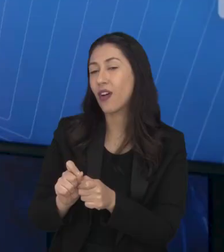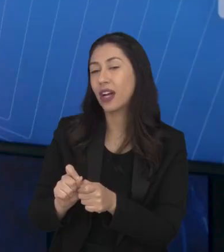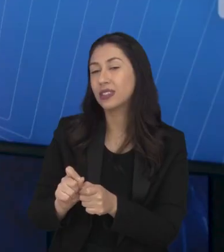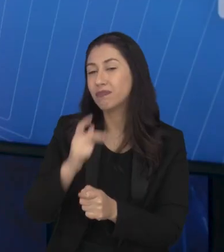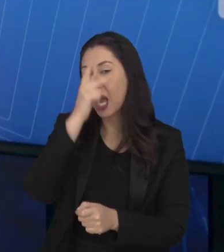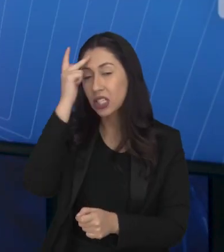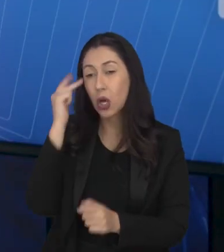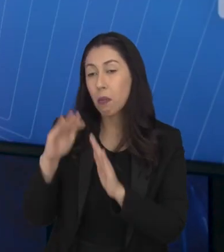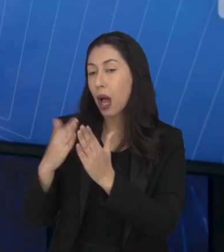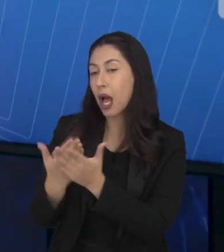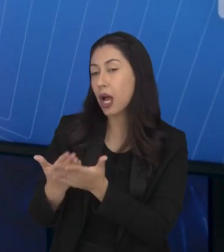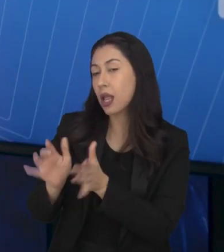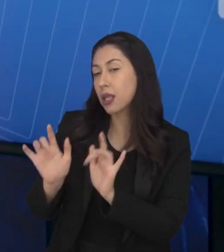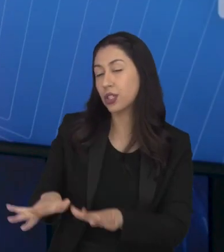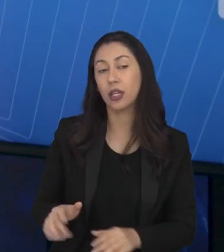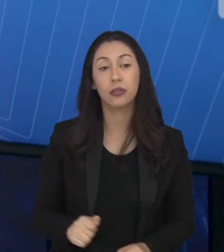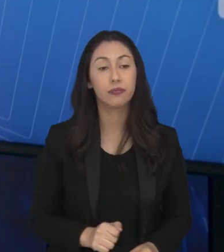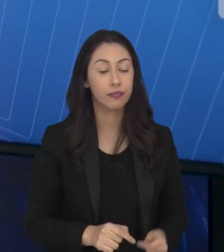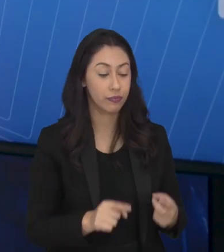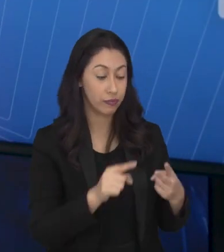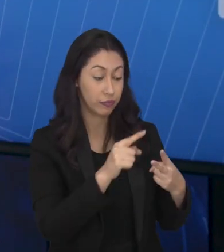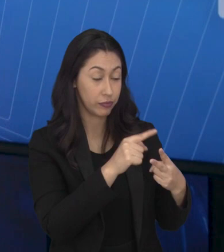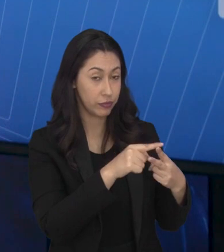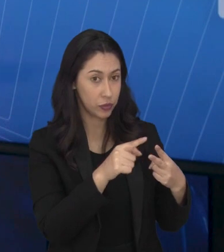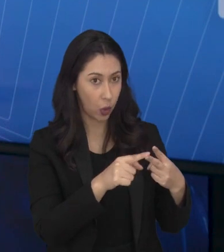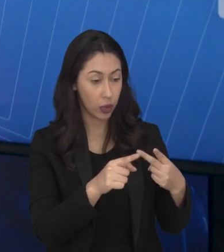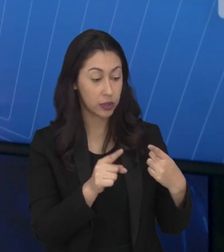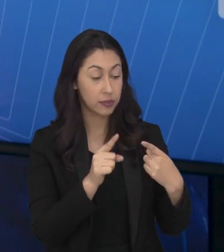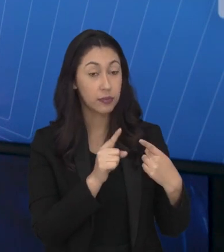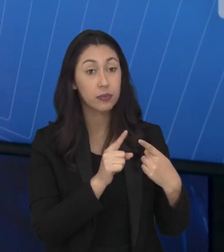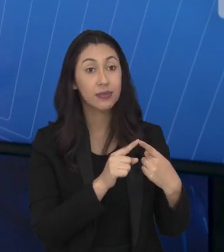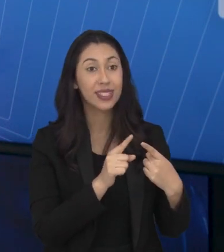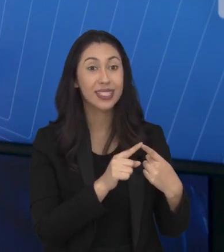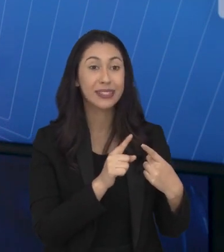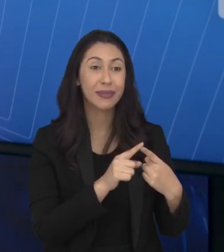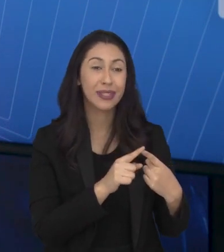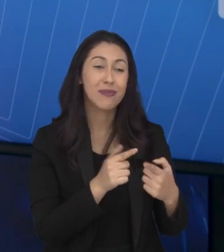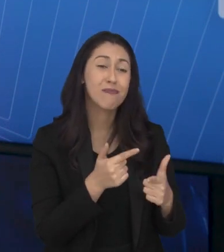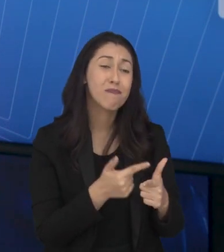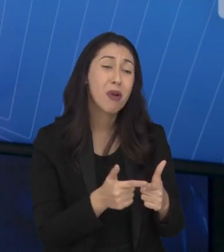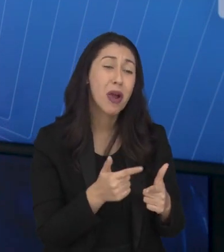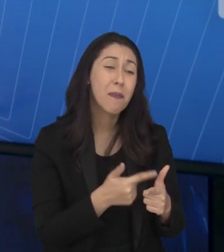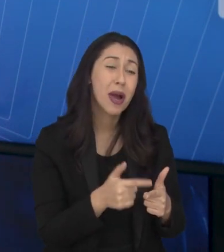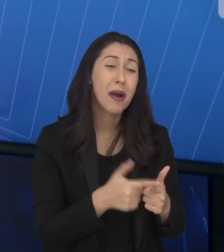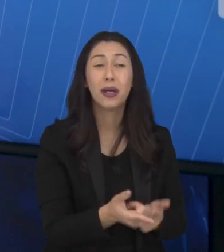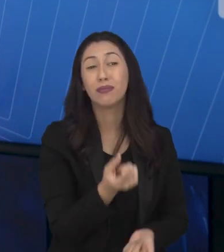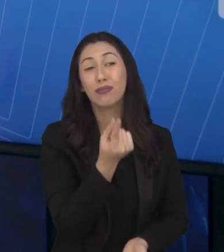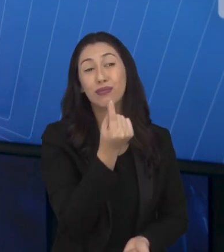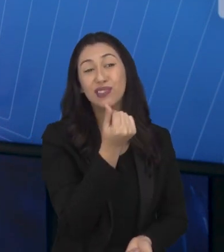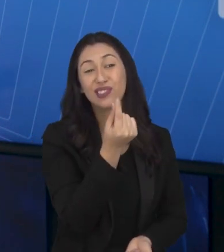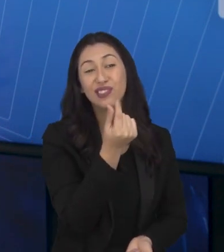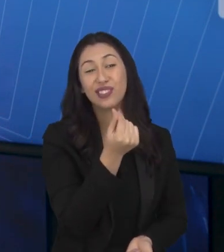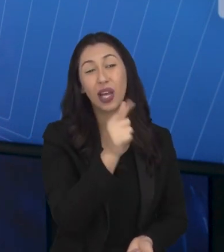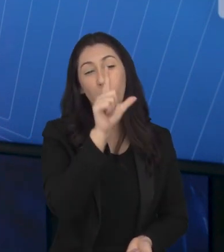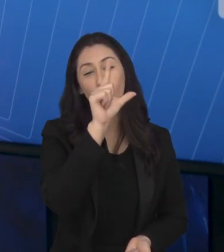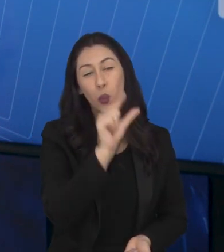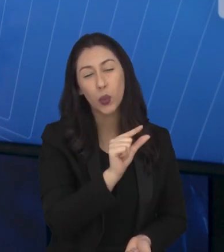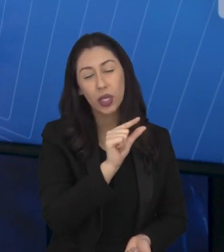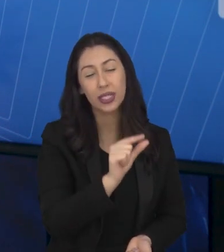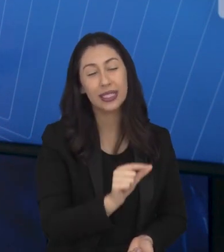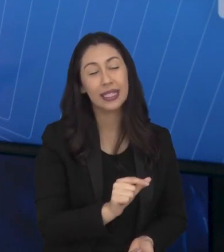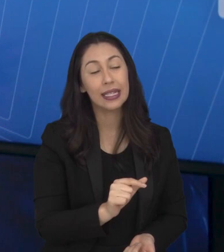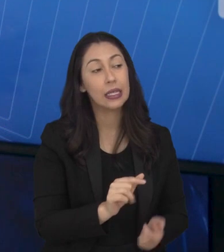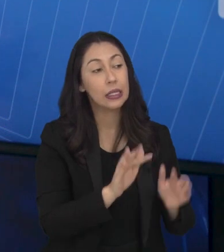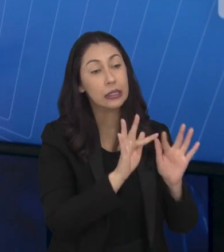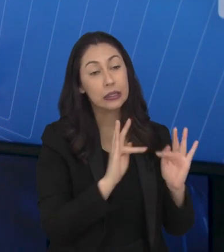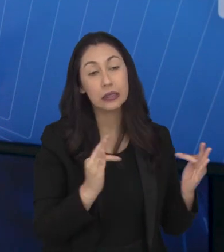Os principais motivos são dois. O primeiro deles são as dificuldades financeiras. Então, quando